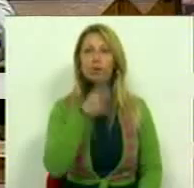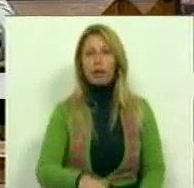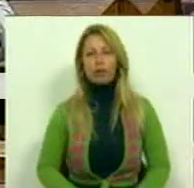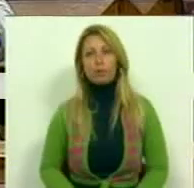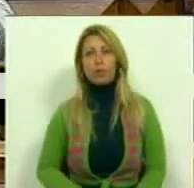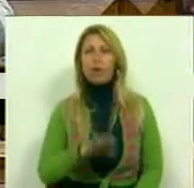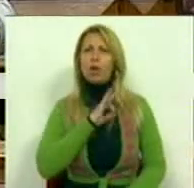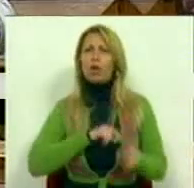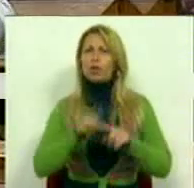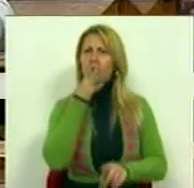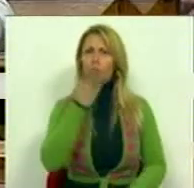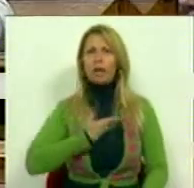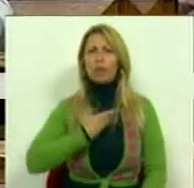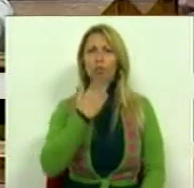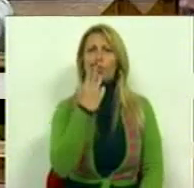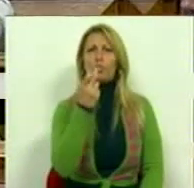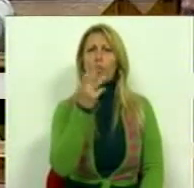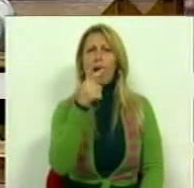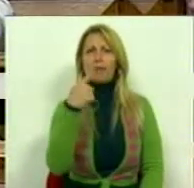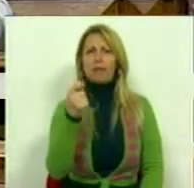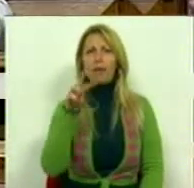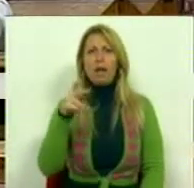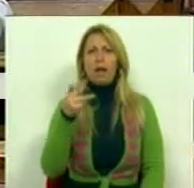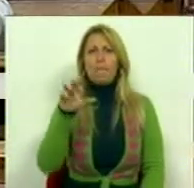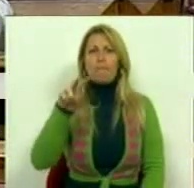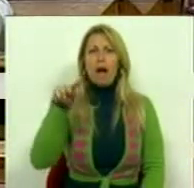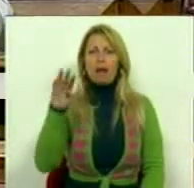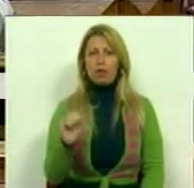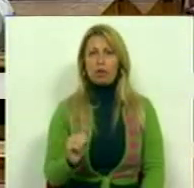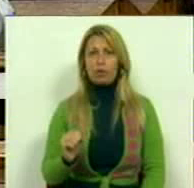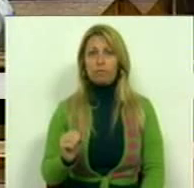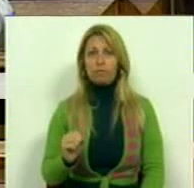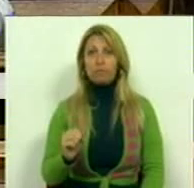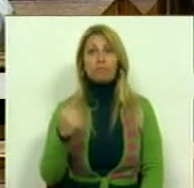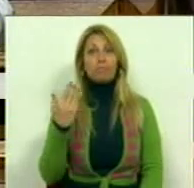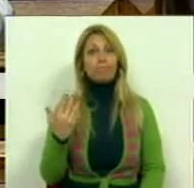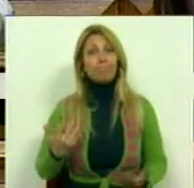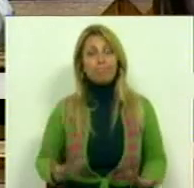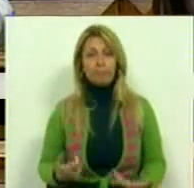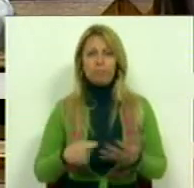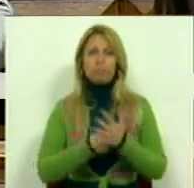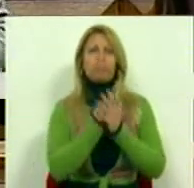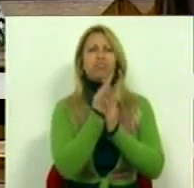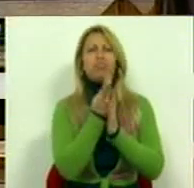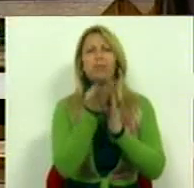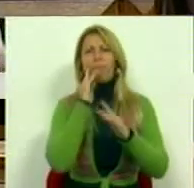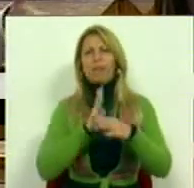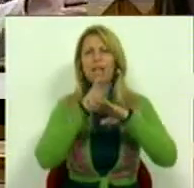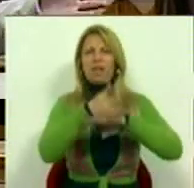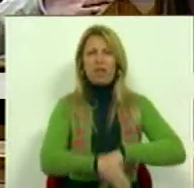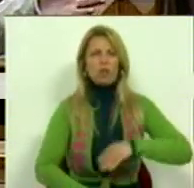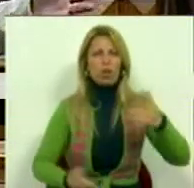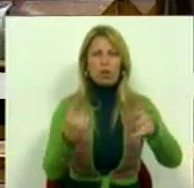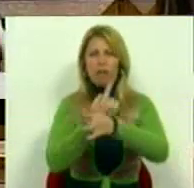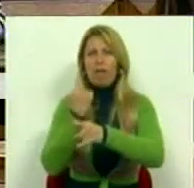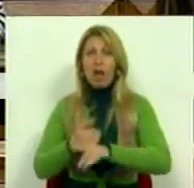Sr. Deputado Duarte Marques, Sr. Deputado acaba de fazer um conjunto de intervenções, várias, primeiro na tribuna,